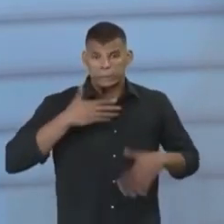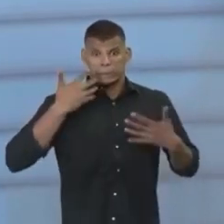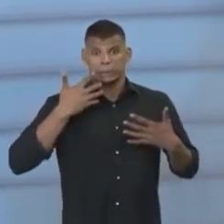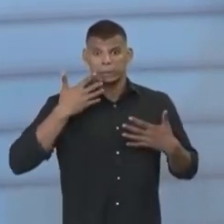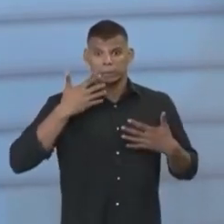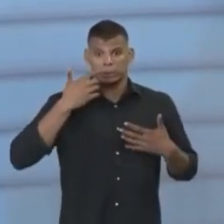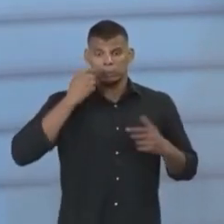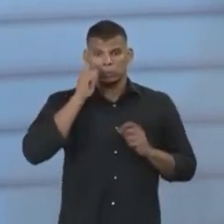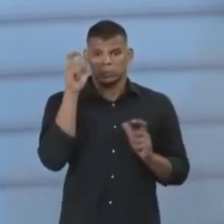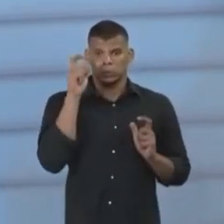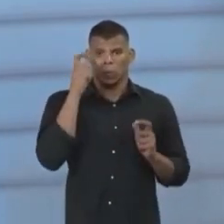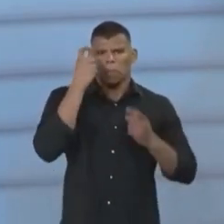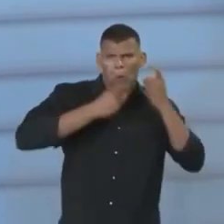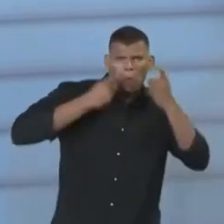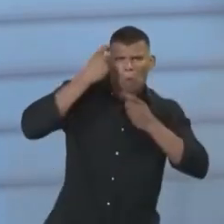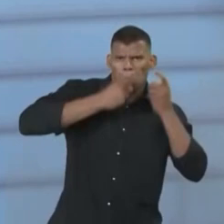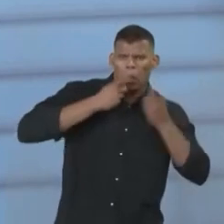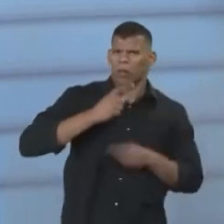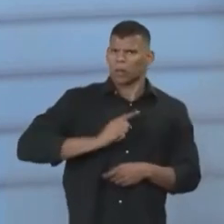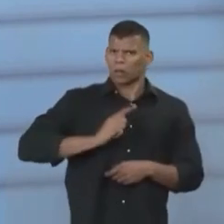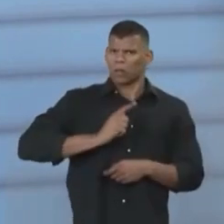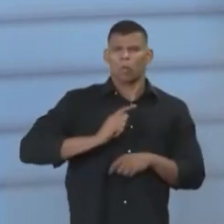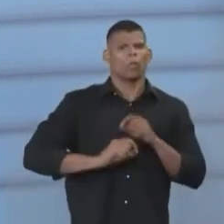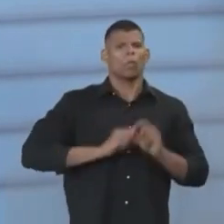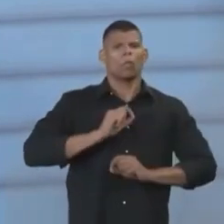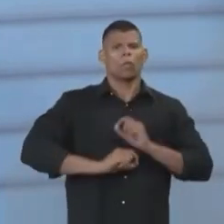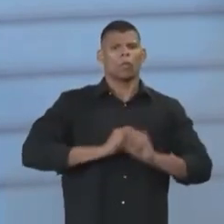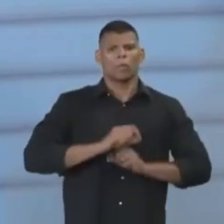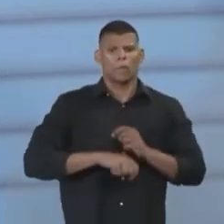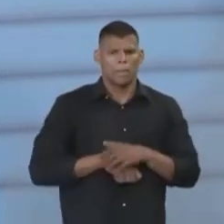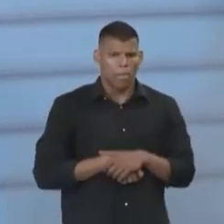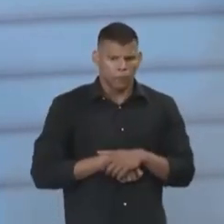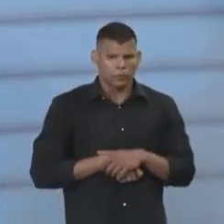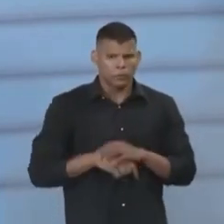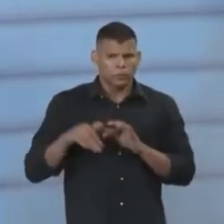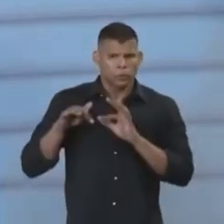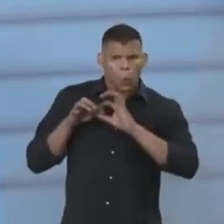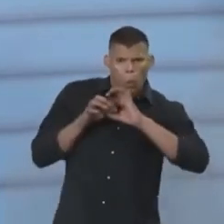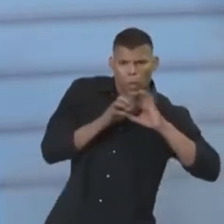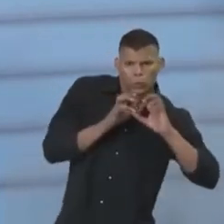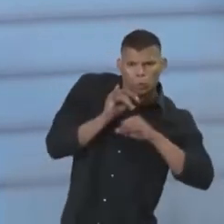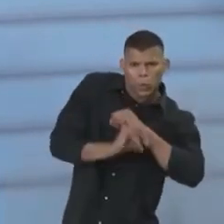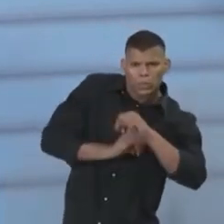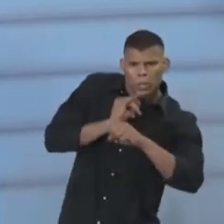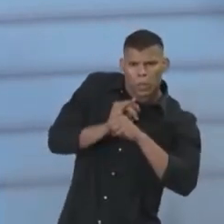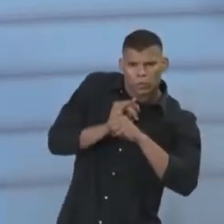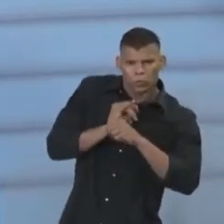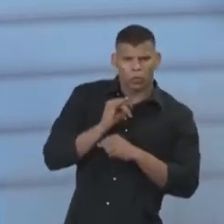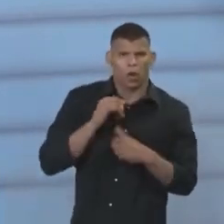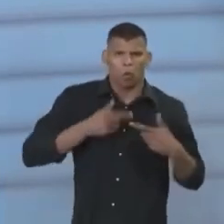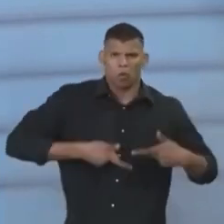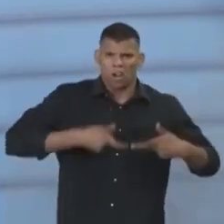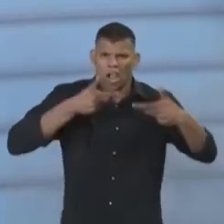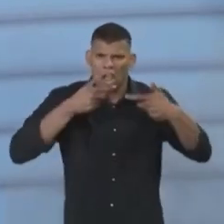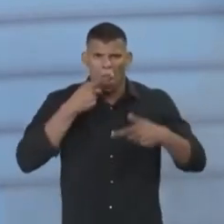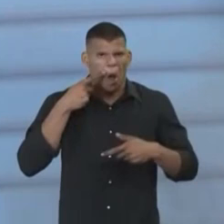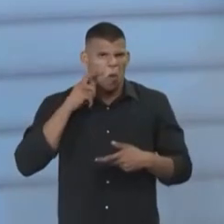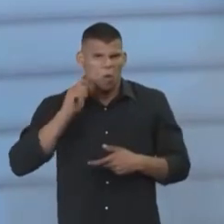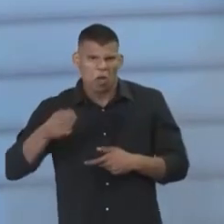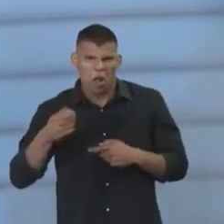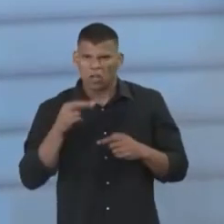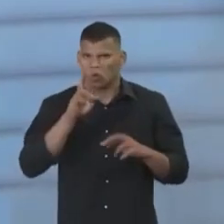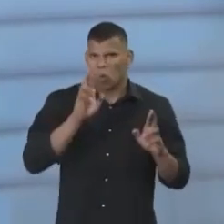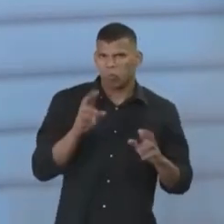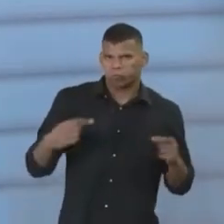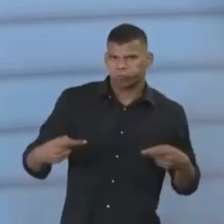e me preocupa, dentro desse cenário internacional de guerra na Ucrânia, inclusive eu